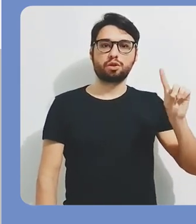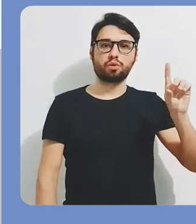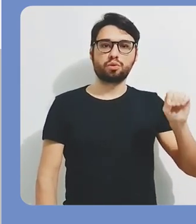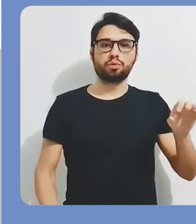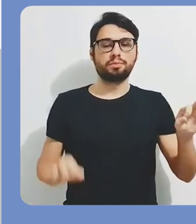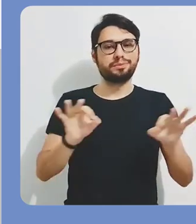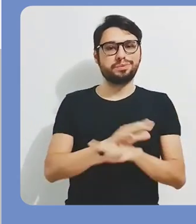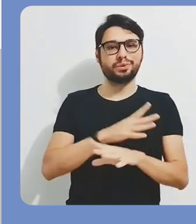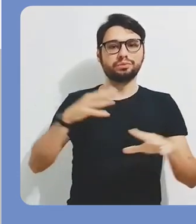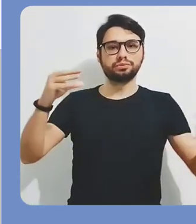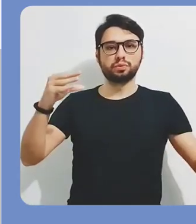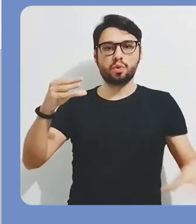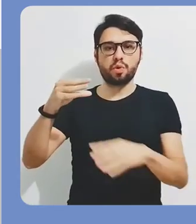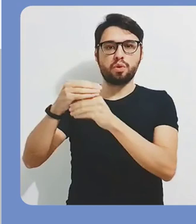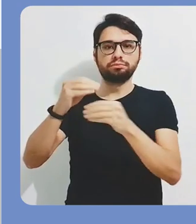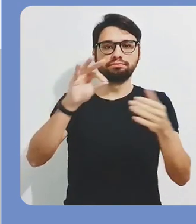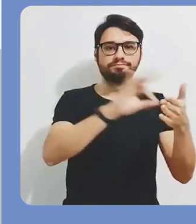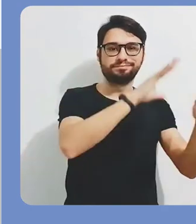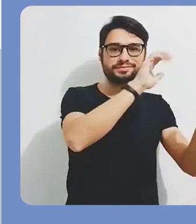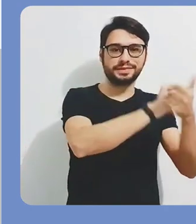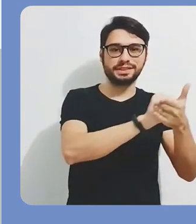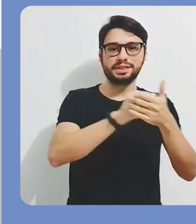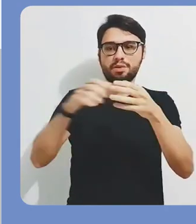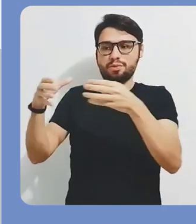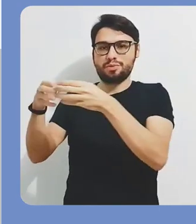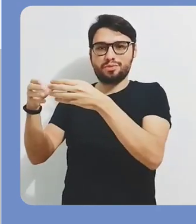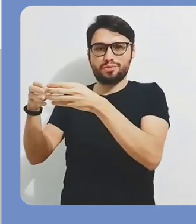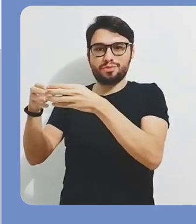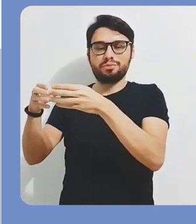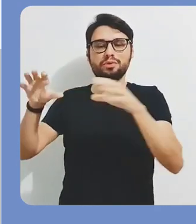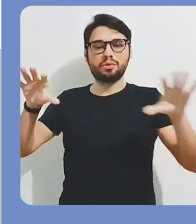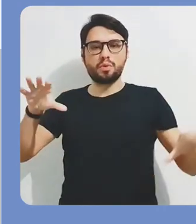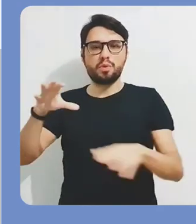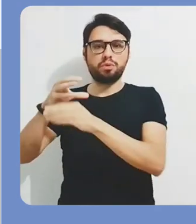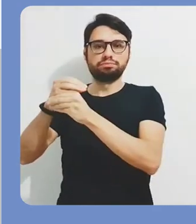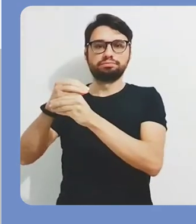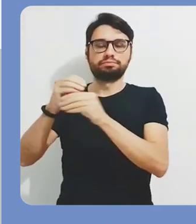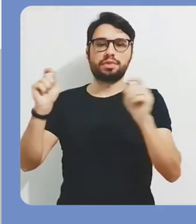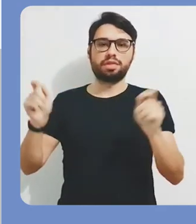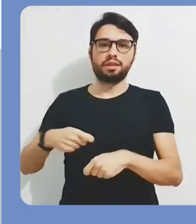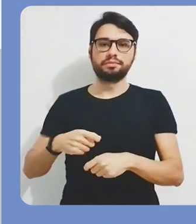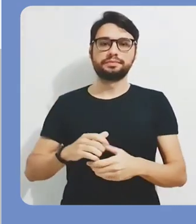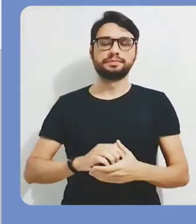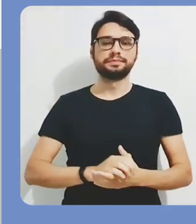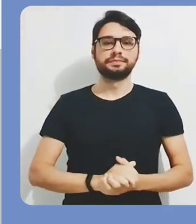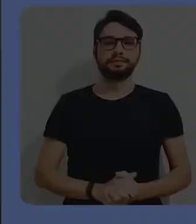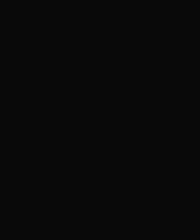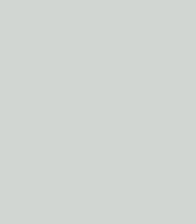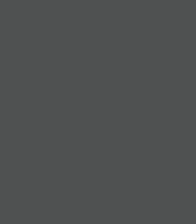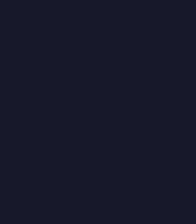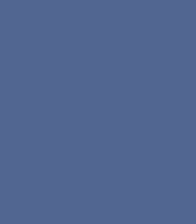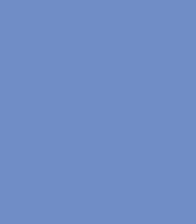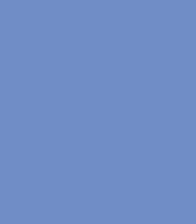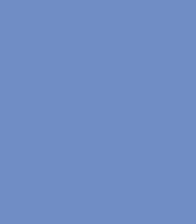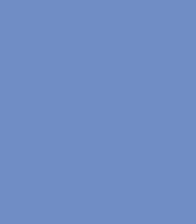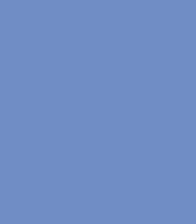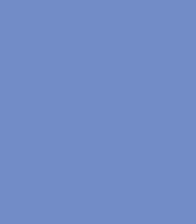Os seus inscritos lá nos sistemas de inscrição UFSC foram automaticamente importados para o seu espaço no Moodle Groups.